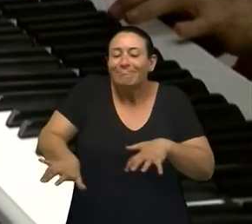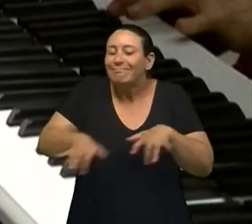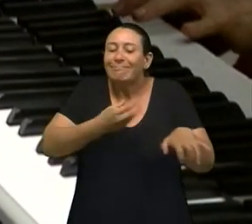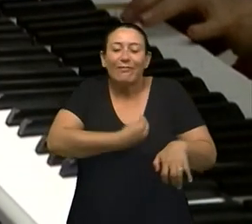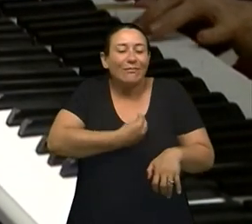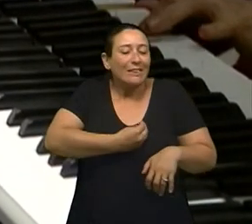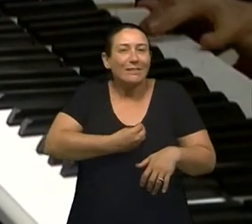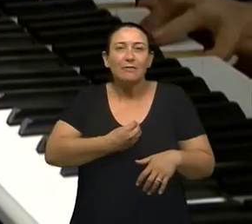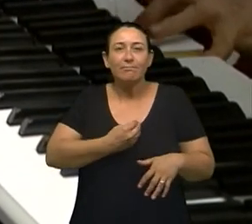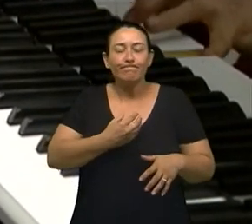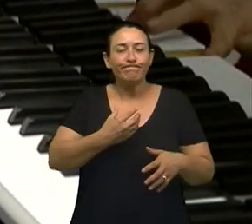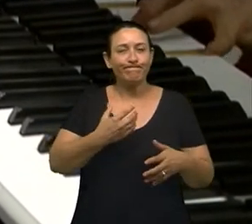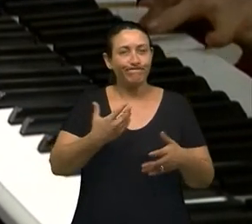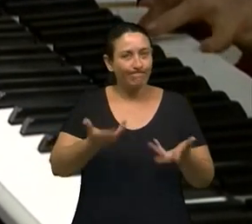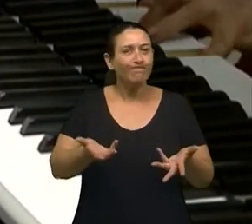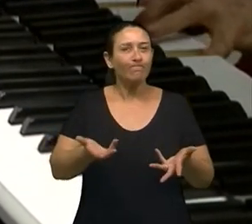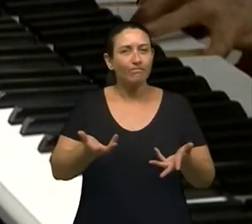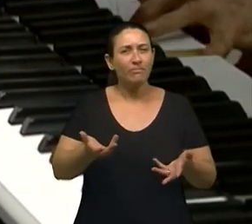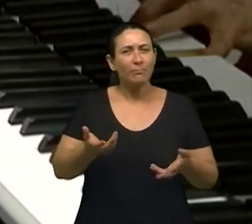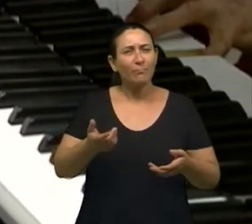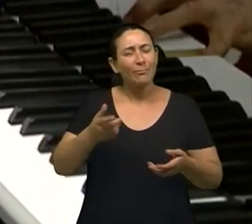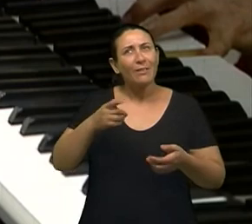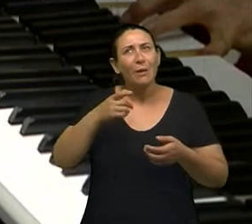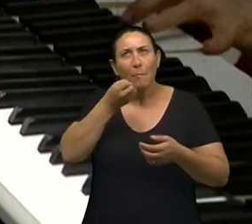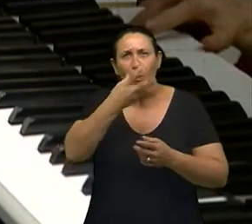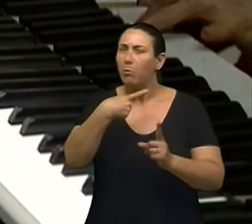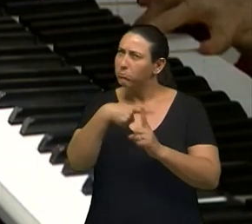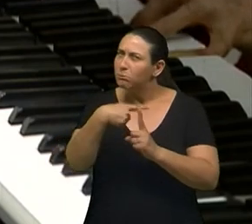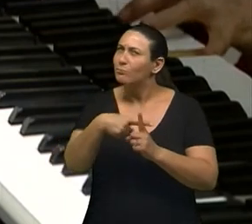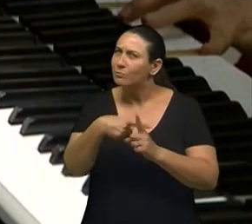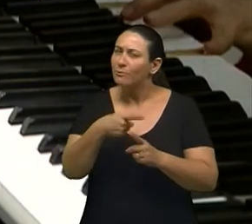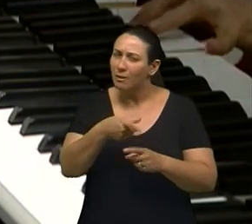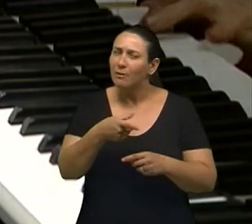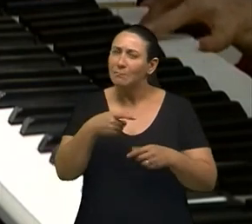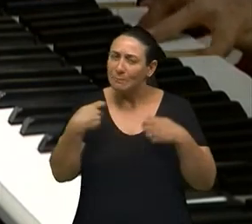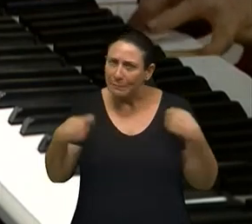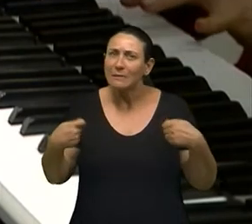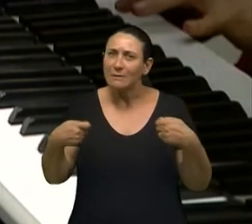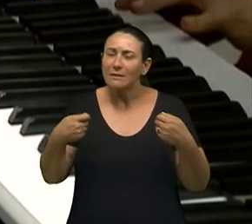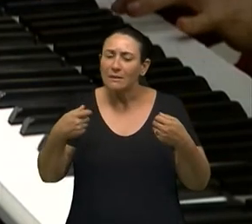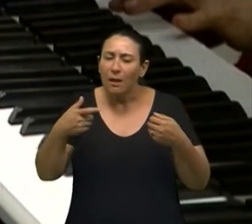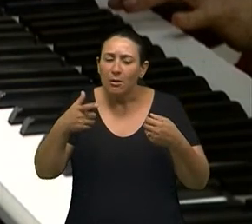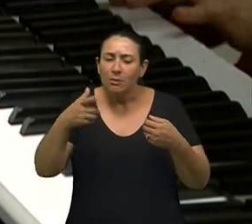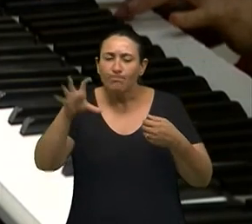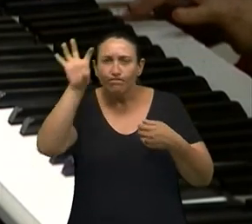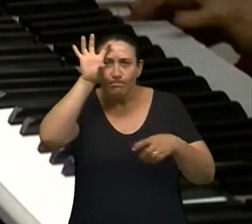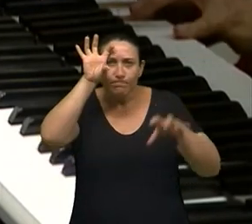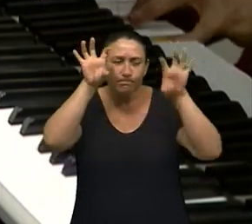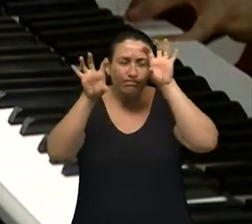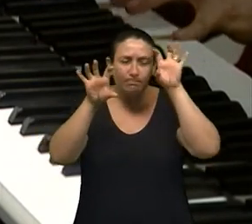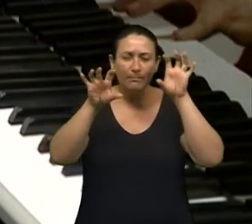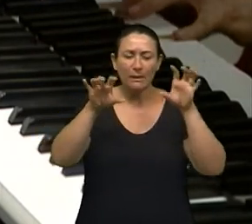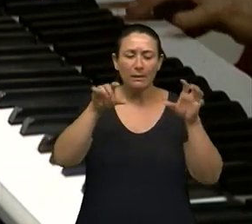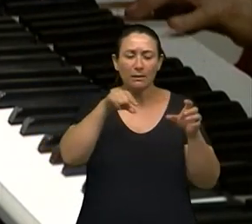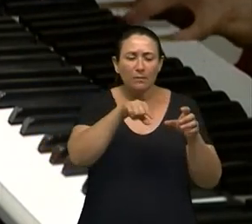olhar os benefícios, a nossa cabeça tem que funcionar. A gente tem que decorar aquelas peças, tem que decorar aquelas notinhas